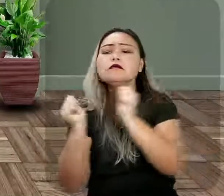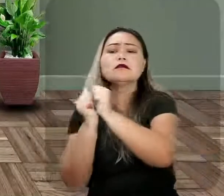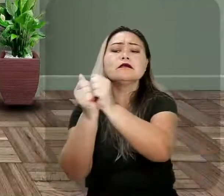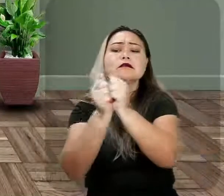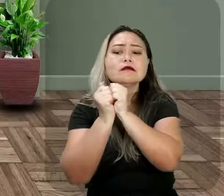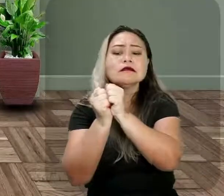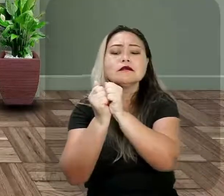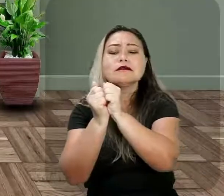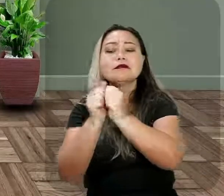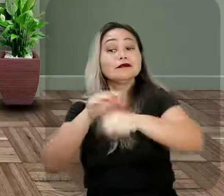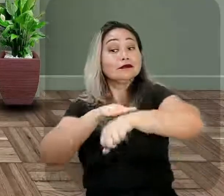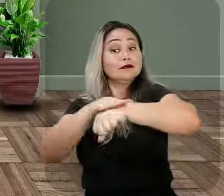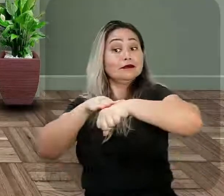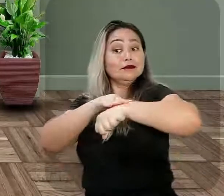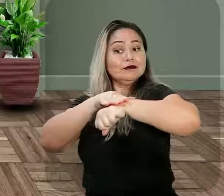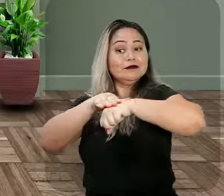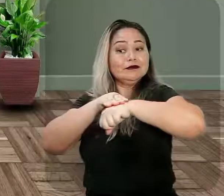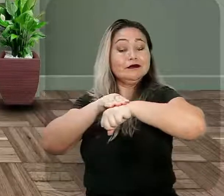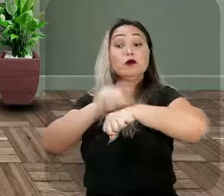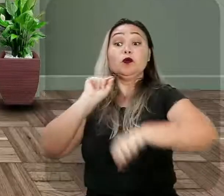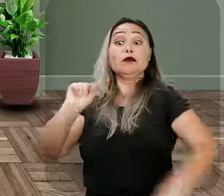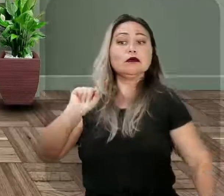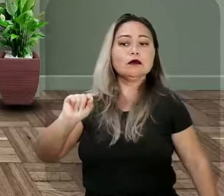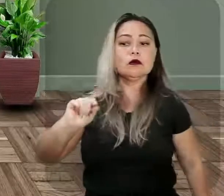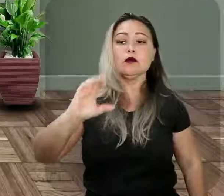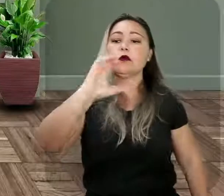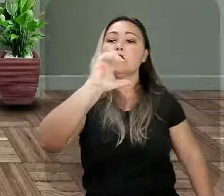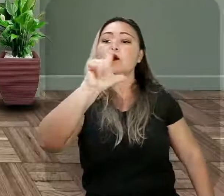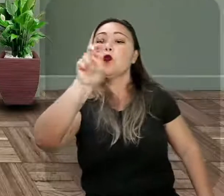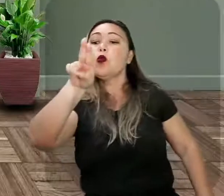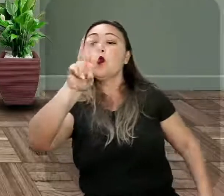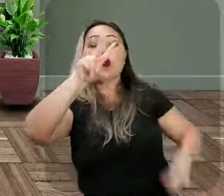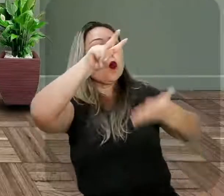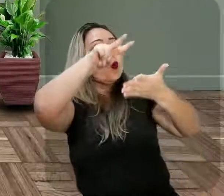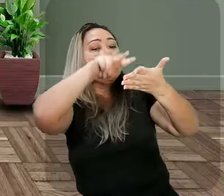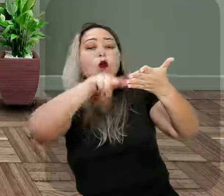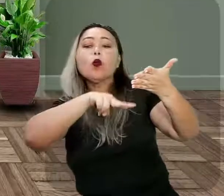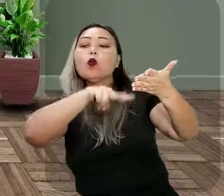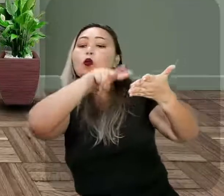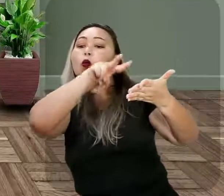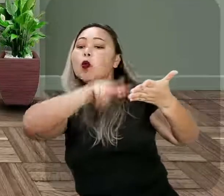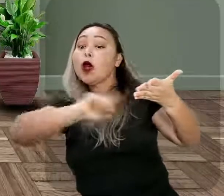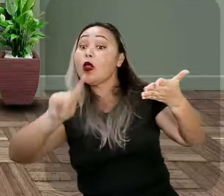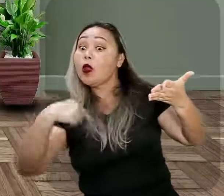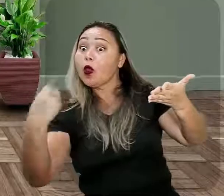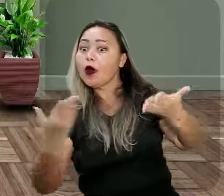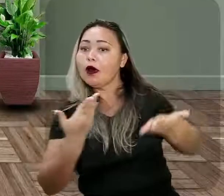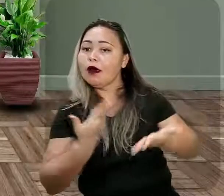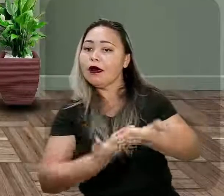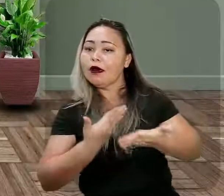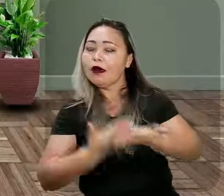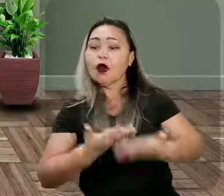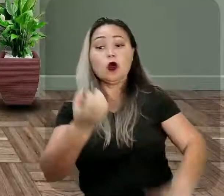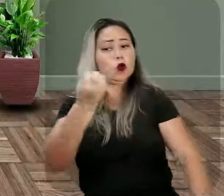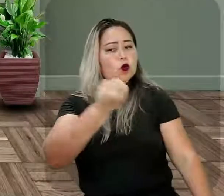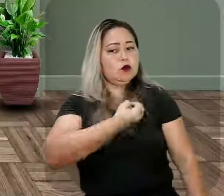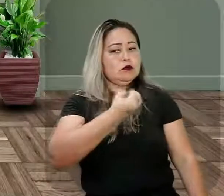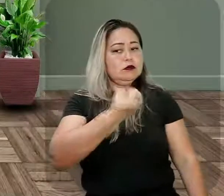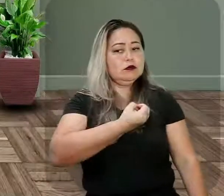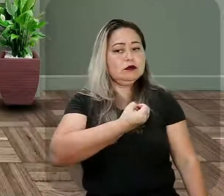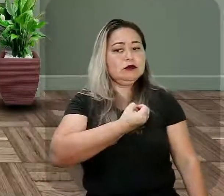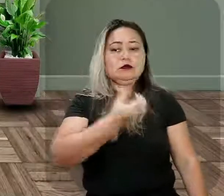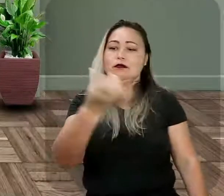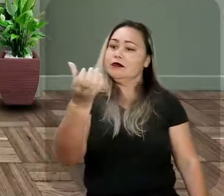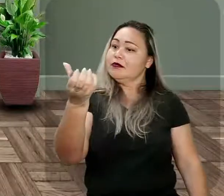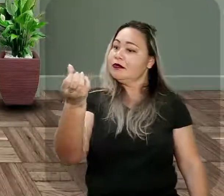juntinhas conversarmos sobre o que? O clube de leitura. E a nossa aula é de número